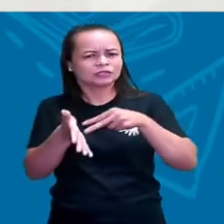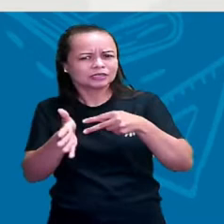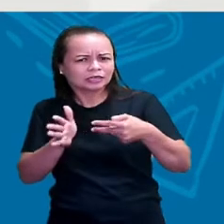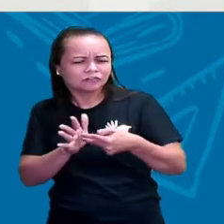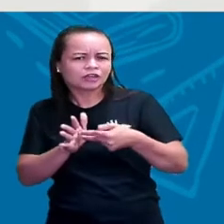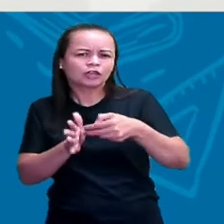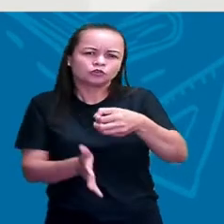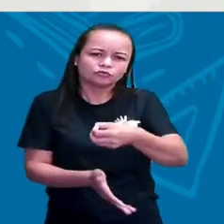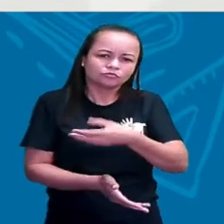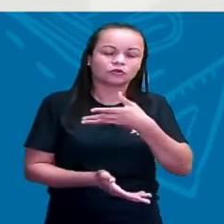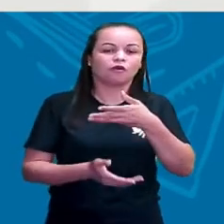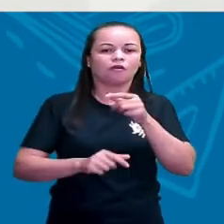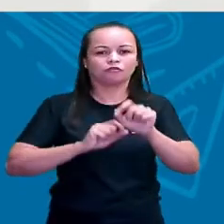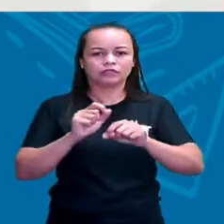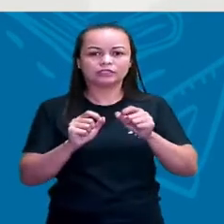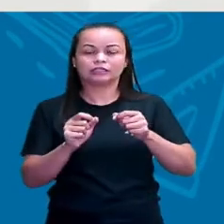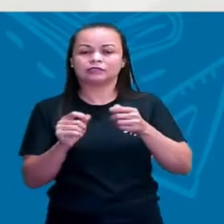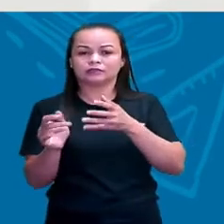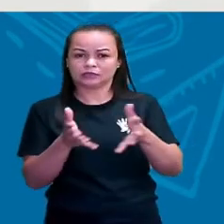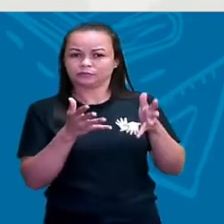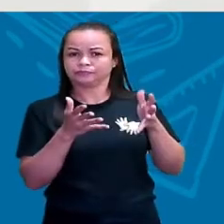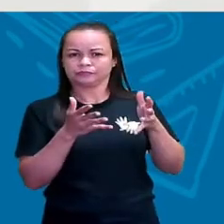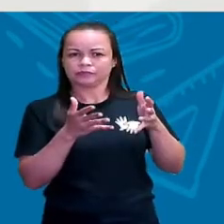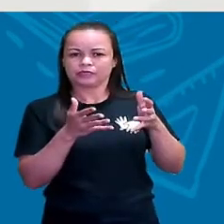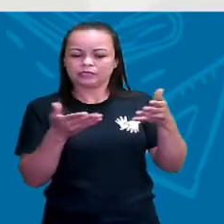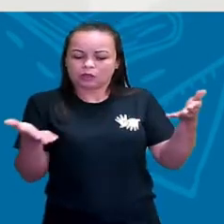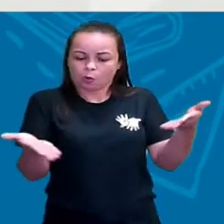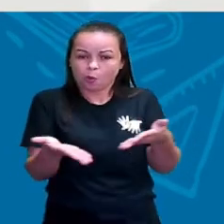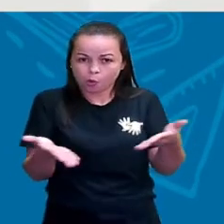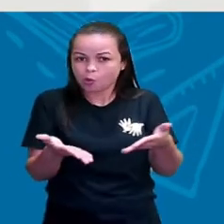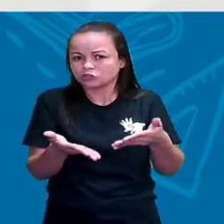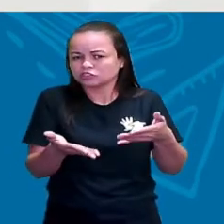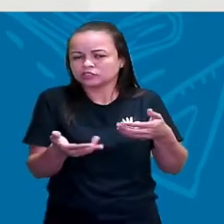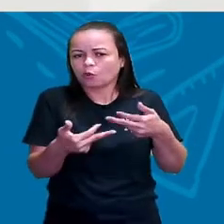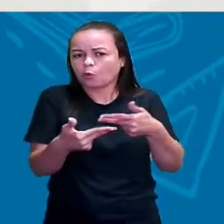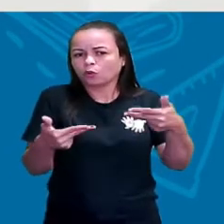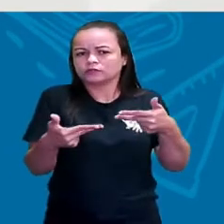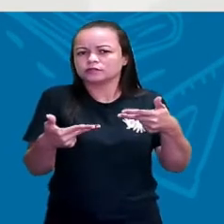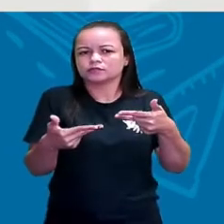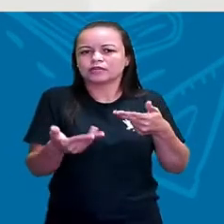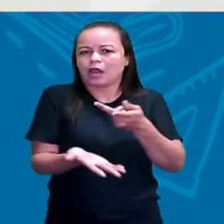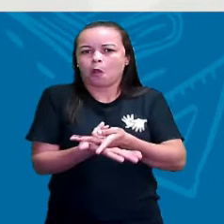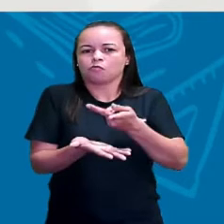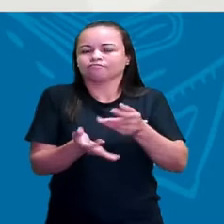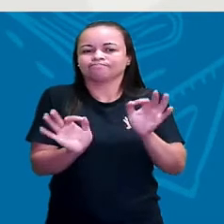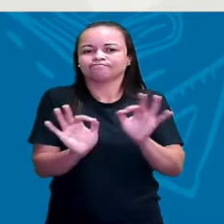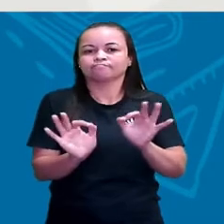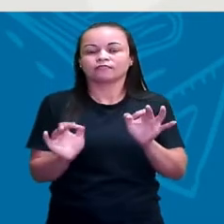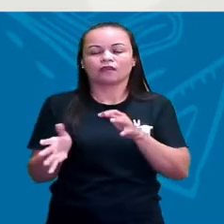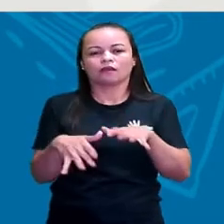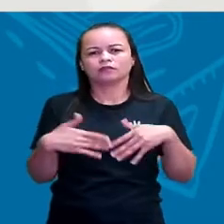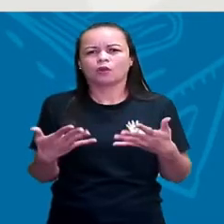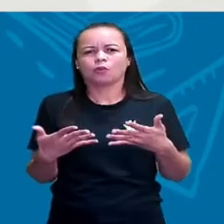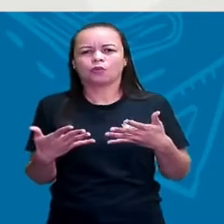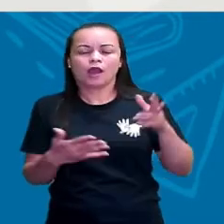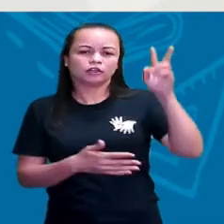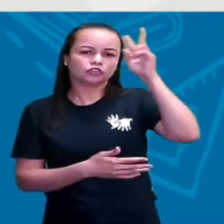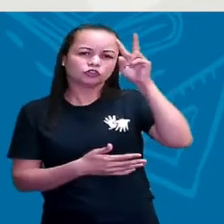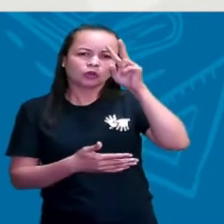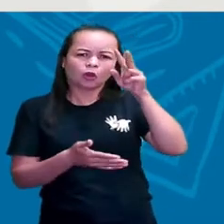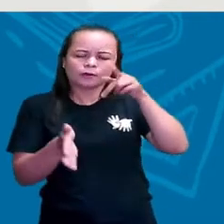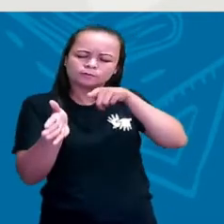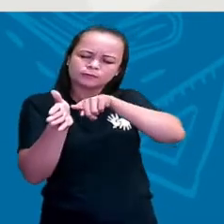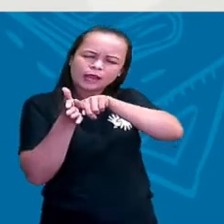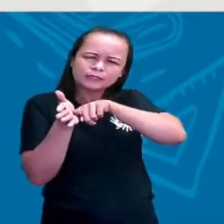sofrem a descontinuidade, que não permanecem até os dias de hoje. E a história, ela busca analisar